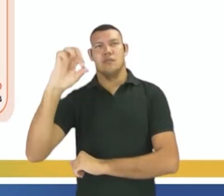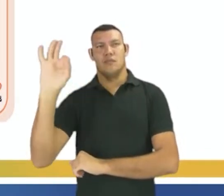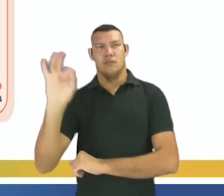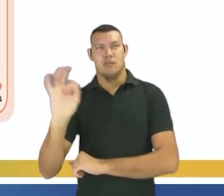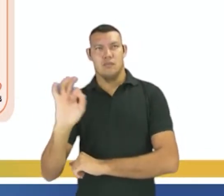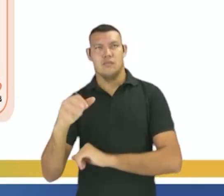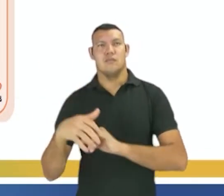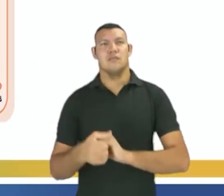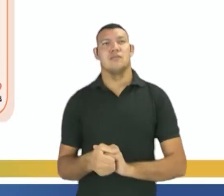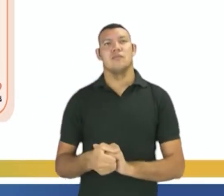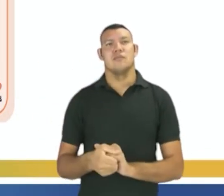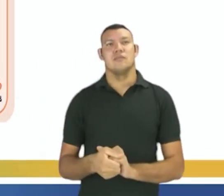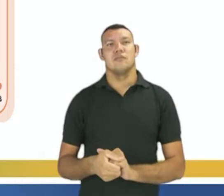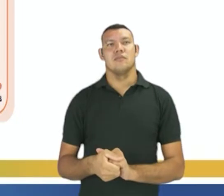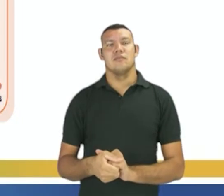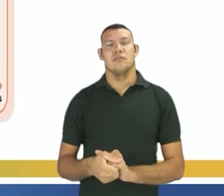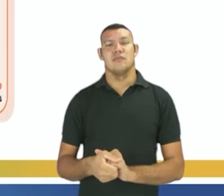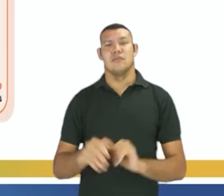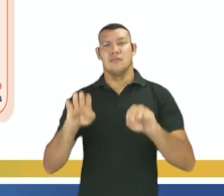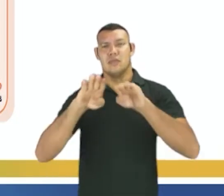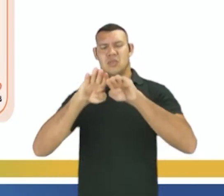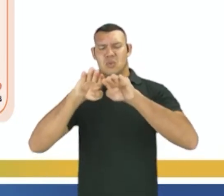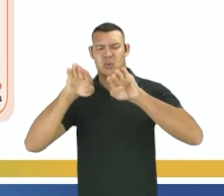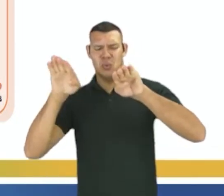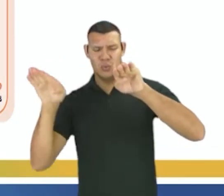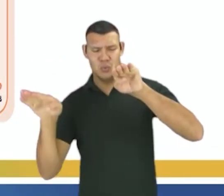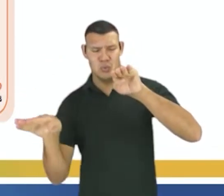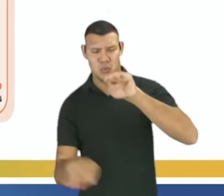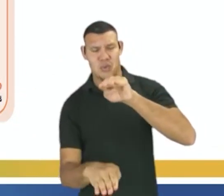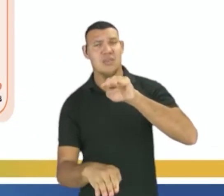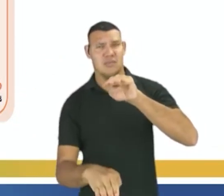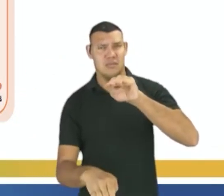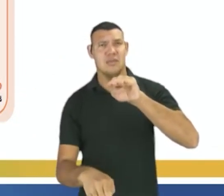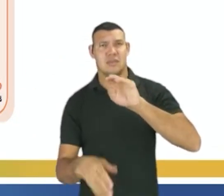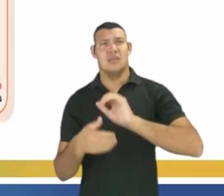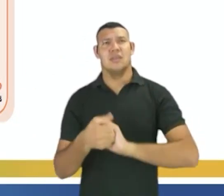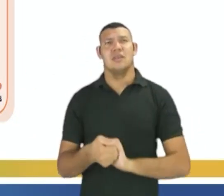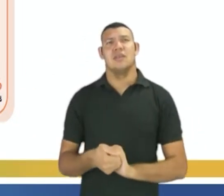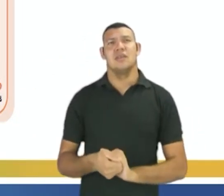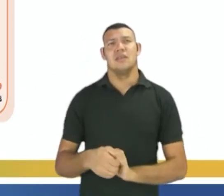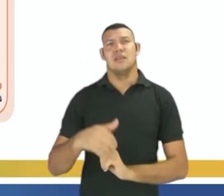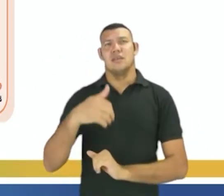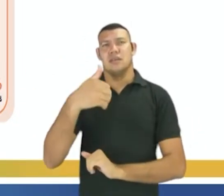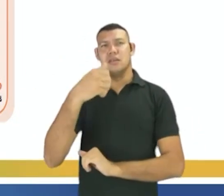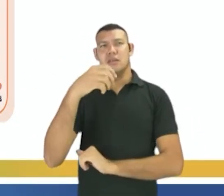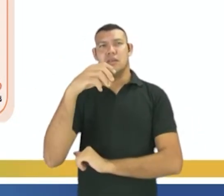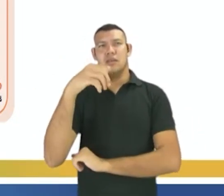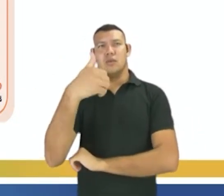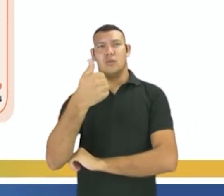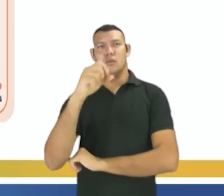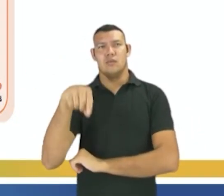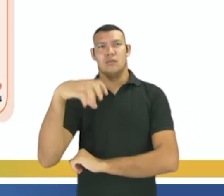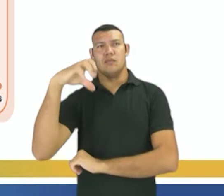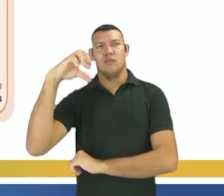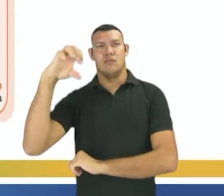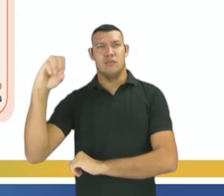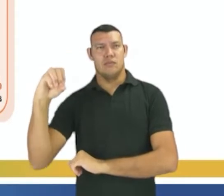a 2 dólares por dia, 3,6% da população era branca, 8,8%